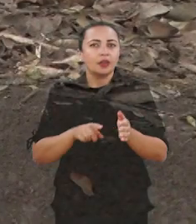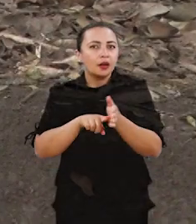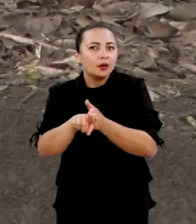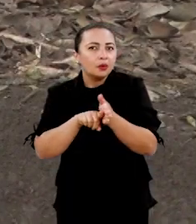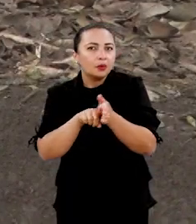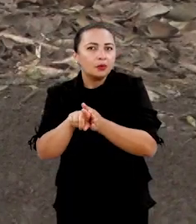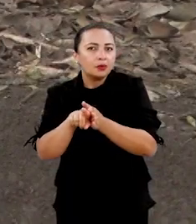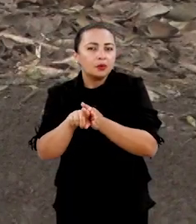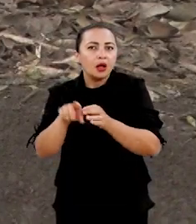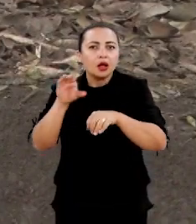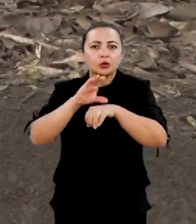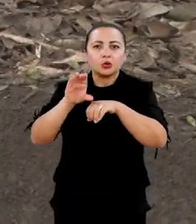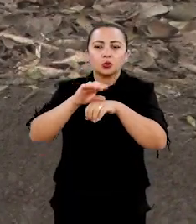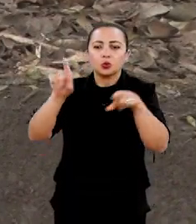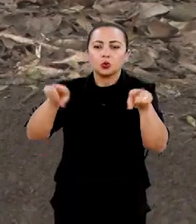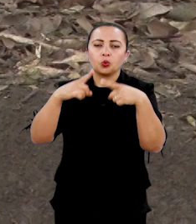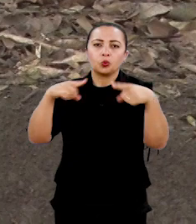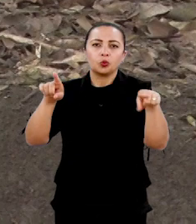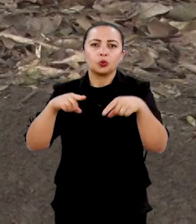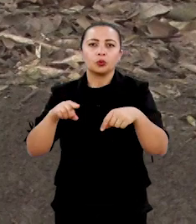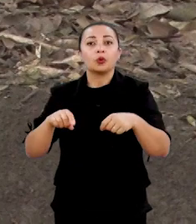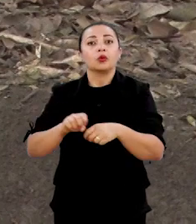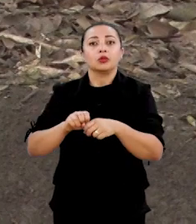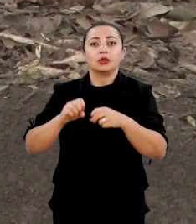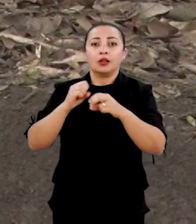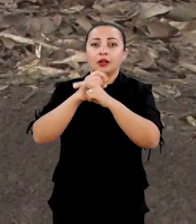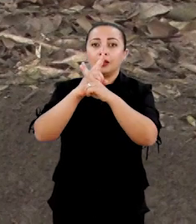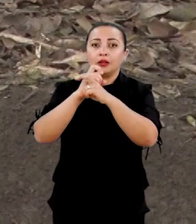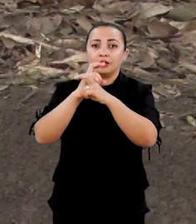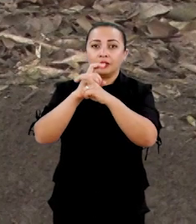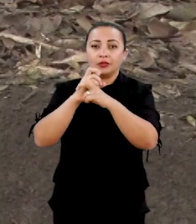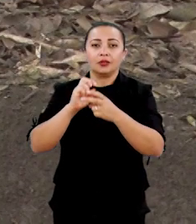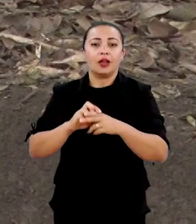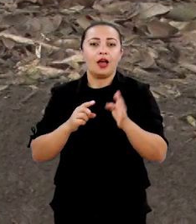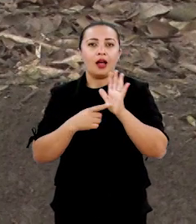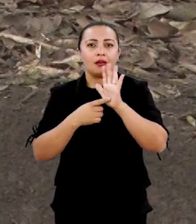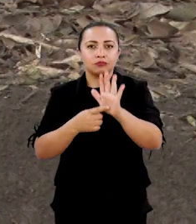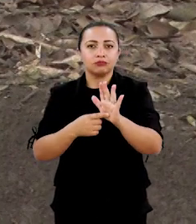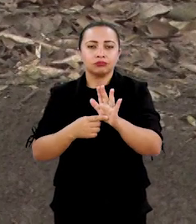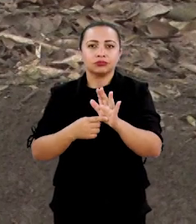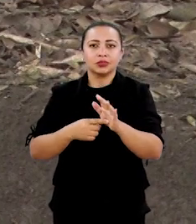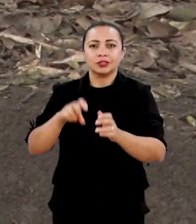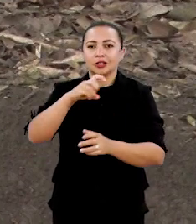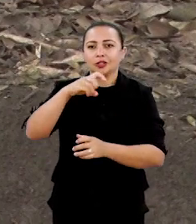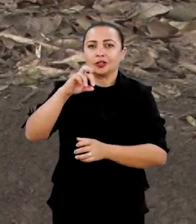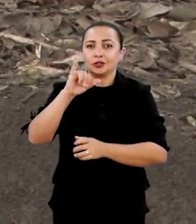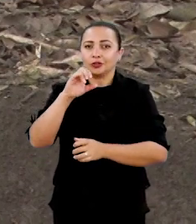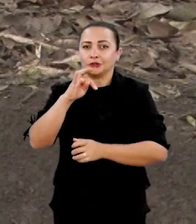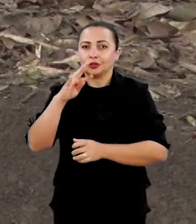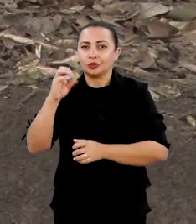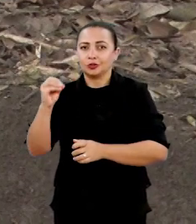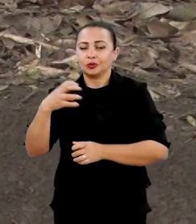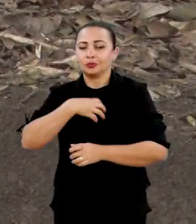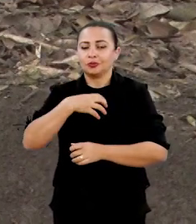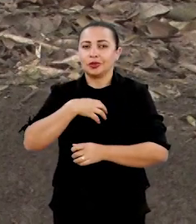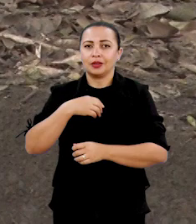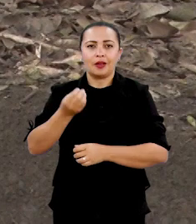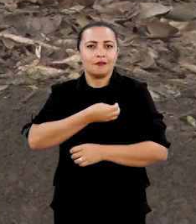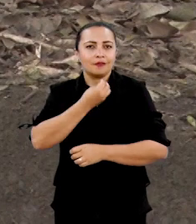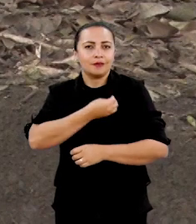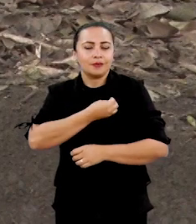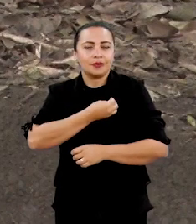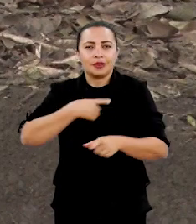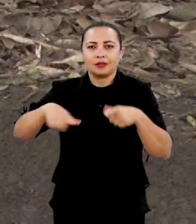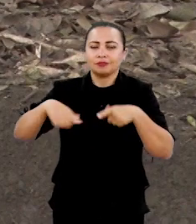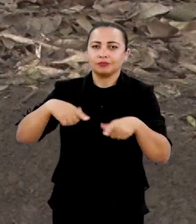Uma pesquisa do curso de Música da Universidade Estadual de Feira de Santana apresenta Xisto Bahia Vida e